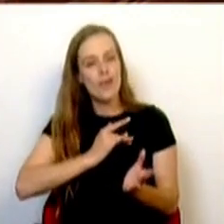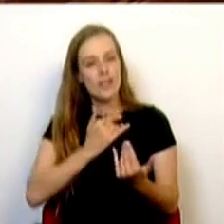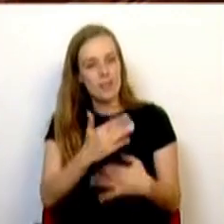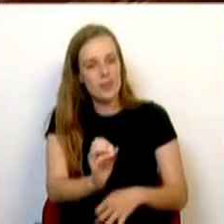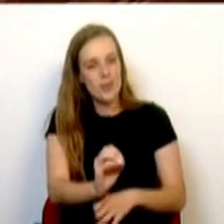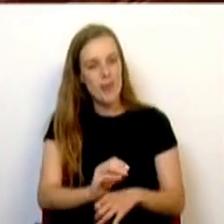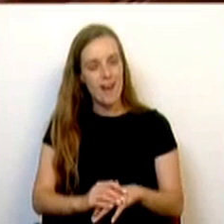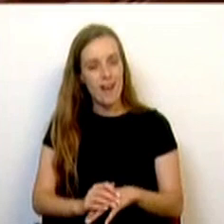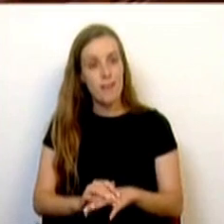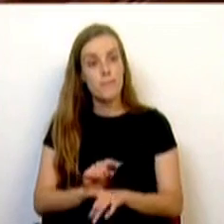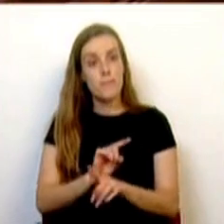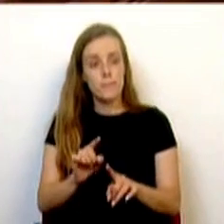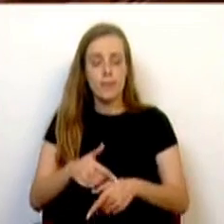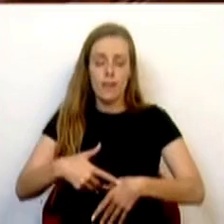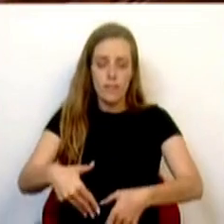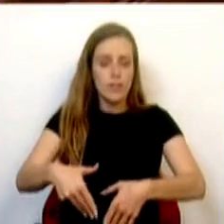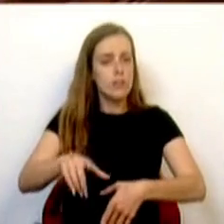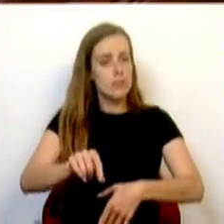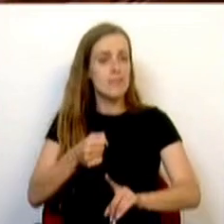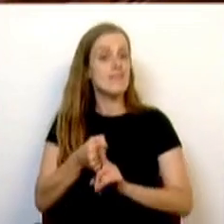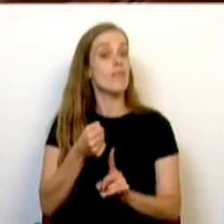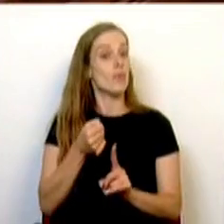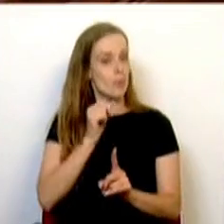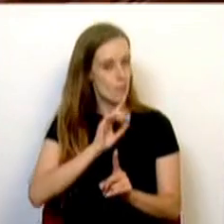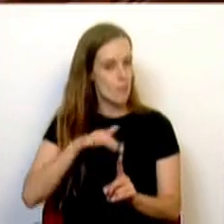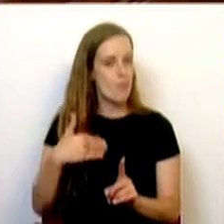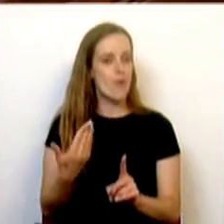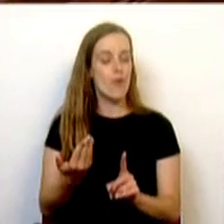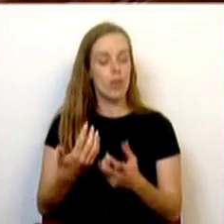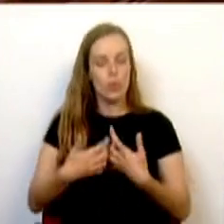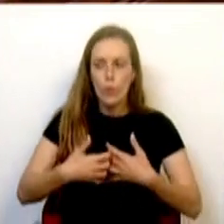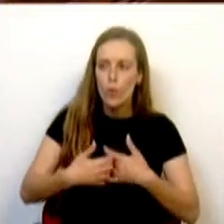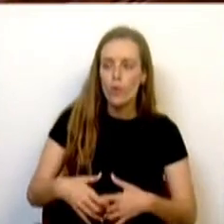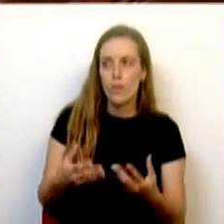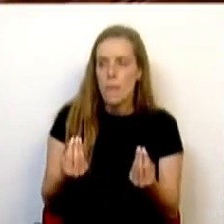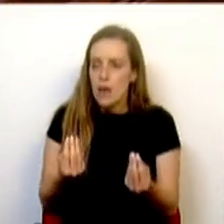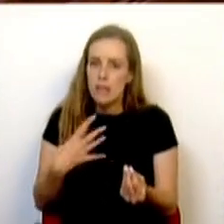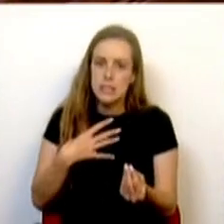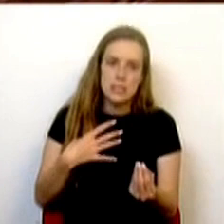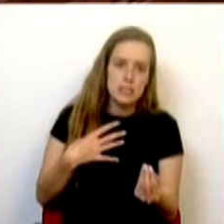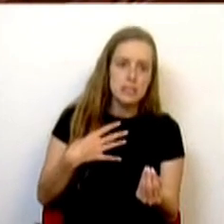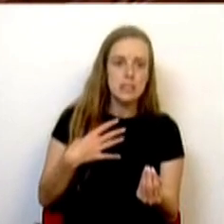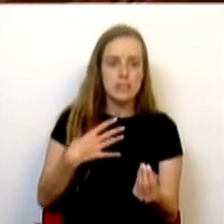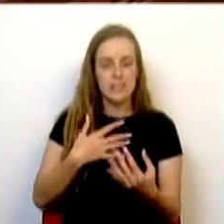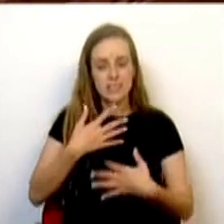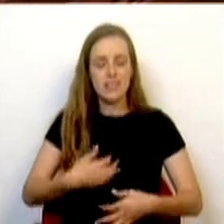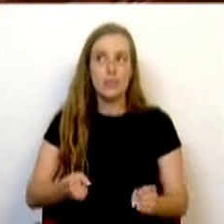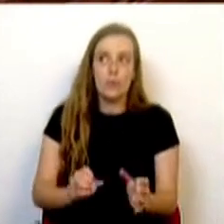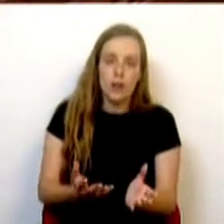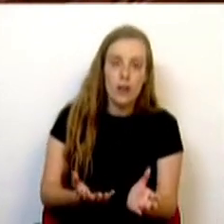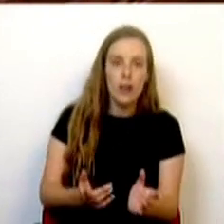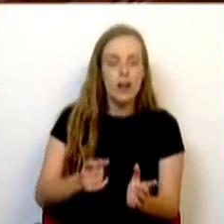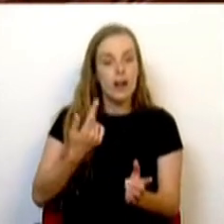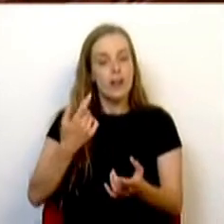A gravidez pode também ser um desafio, com momentos de dúvida, medo e incerteza, onde as mudanças